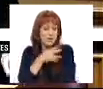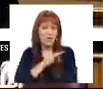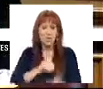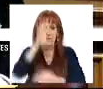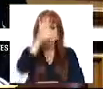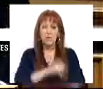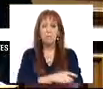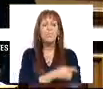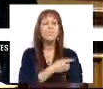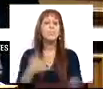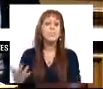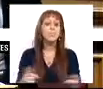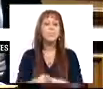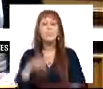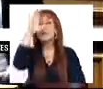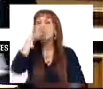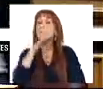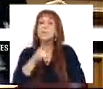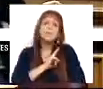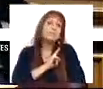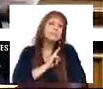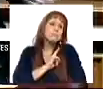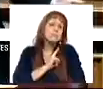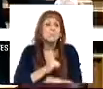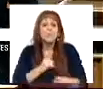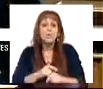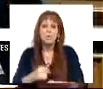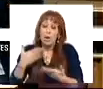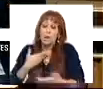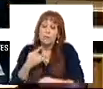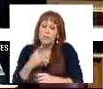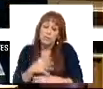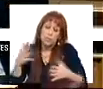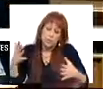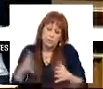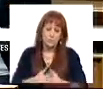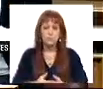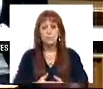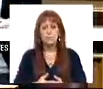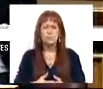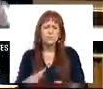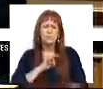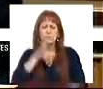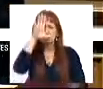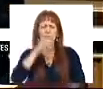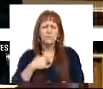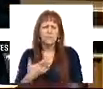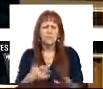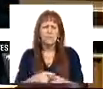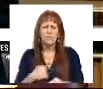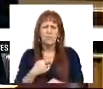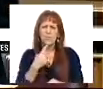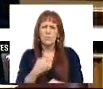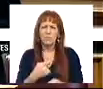Secretário de Estado. E então o Governo diz que privatiza porque as dívidas são muito grandes. Olha, Sr. Ministro, eu acho que isso é uma